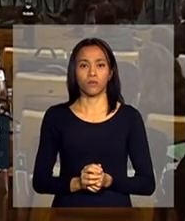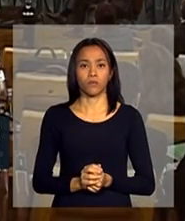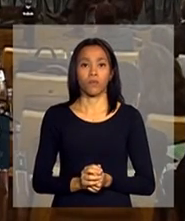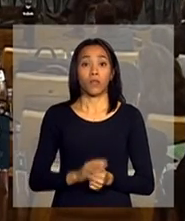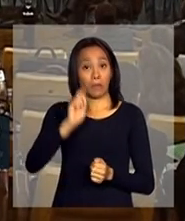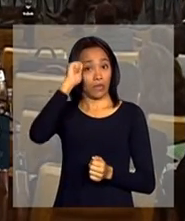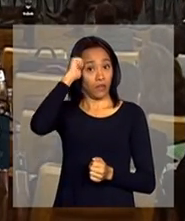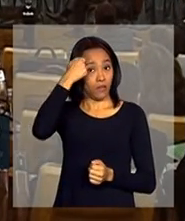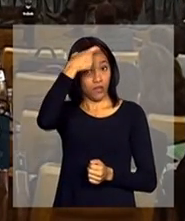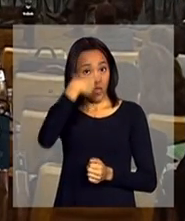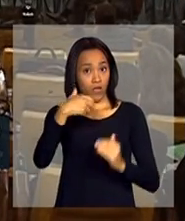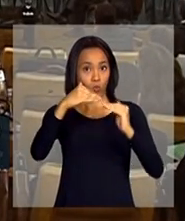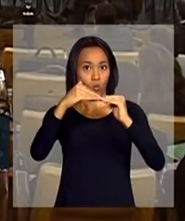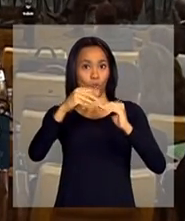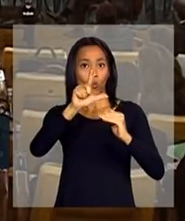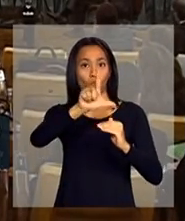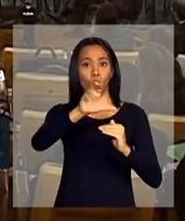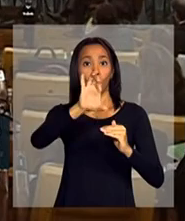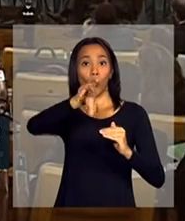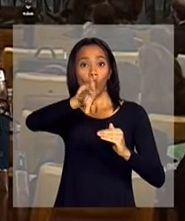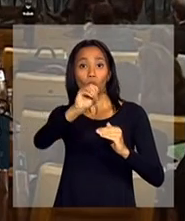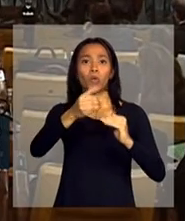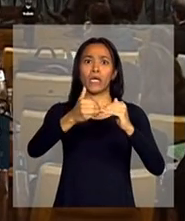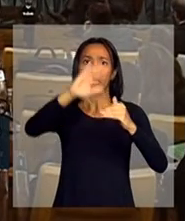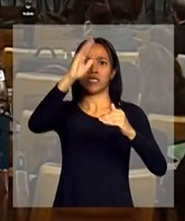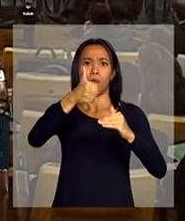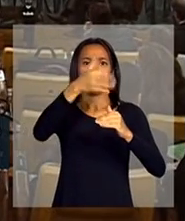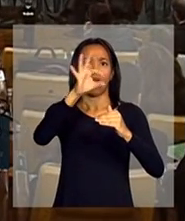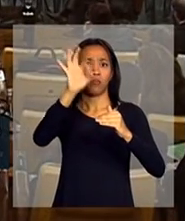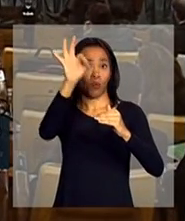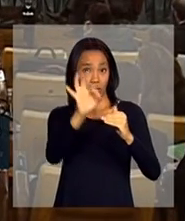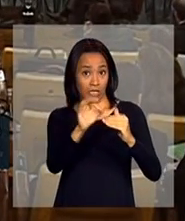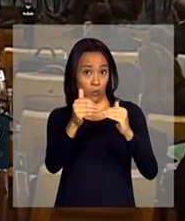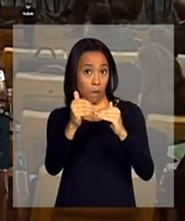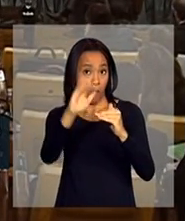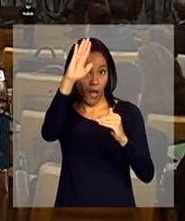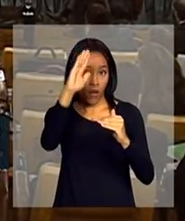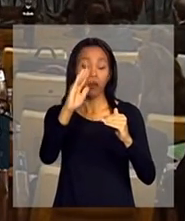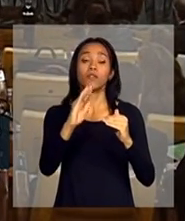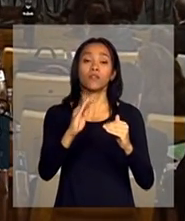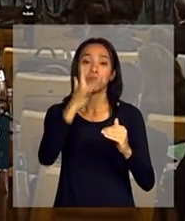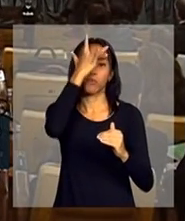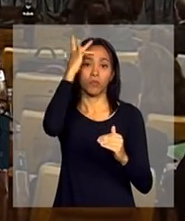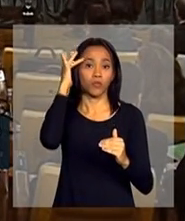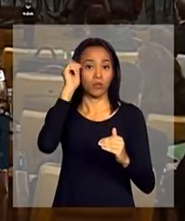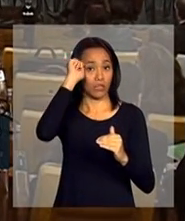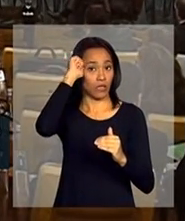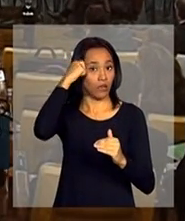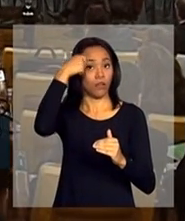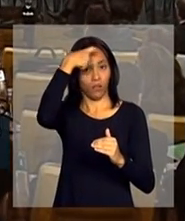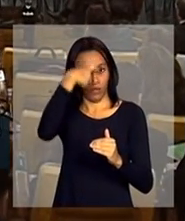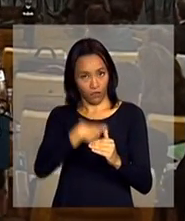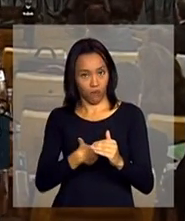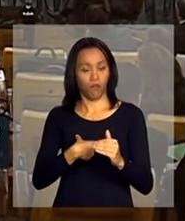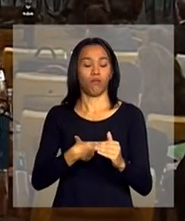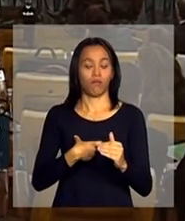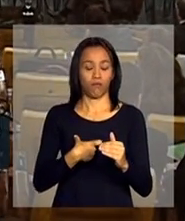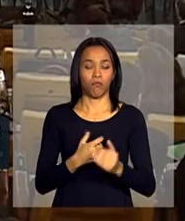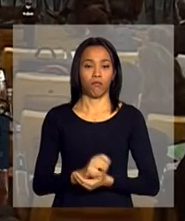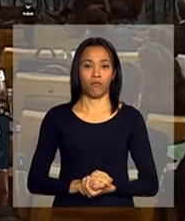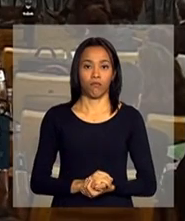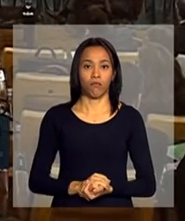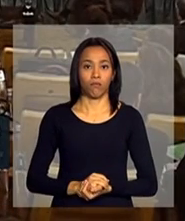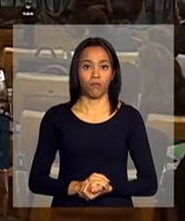o lucro cresceu 10% a mais, pessoas que se reportam de raça preta,